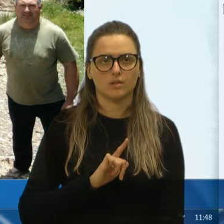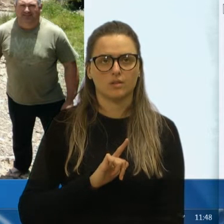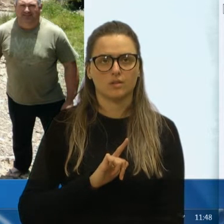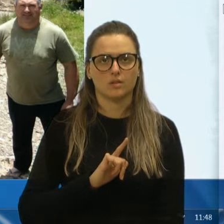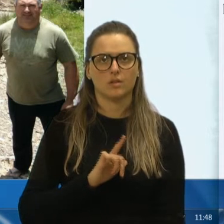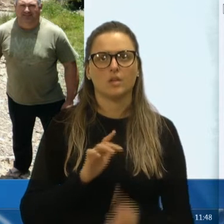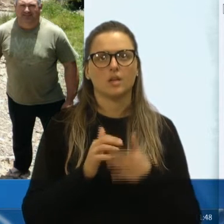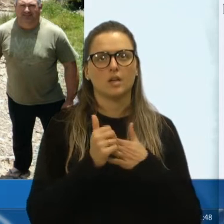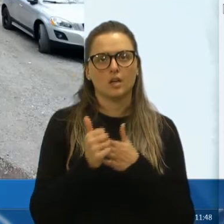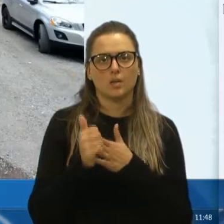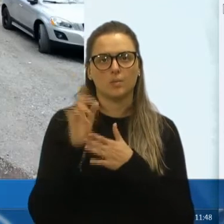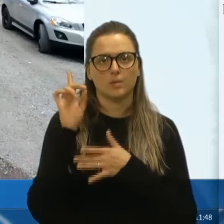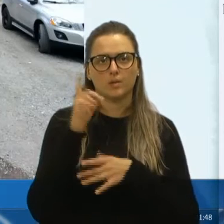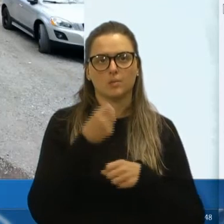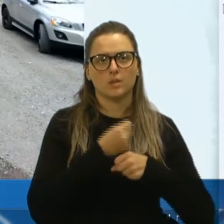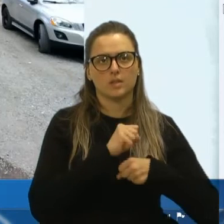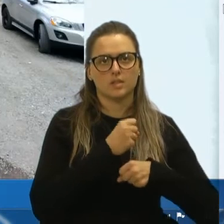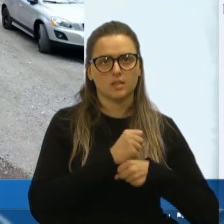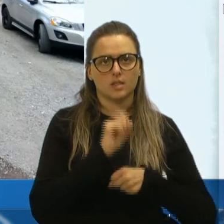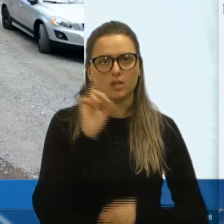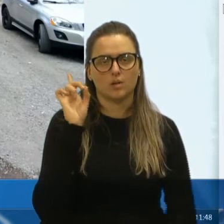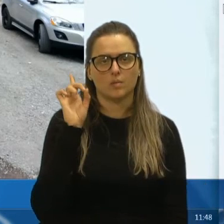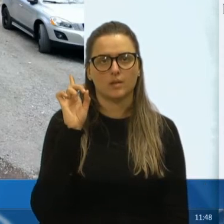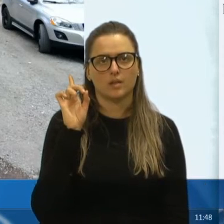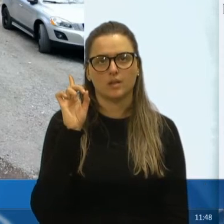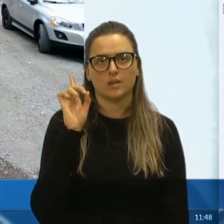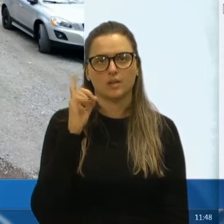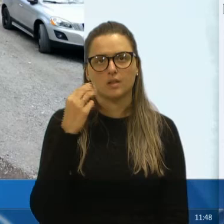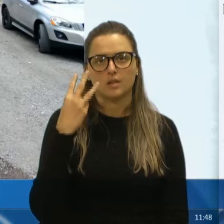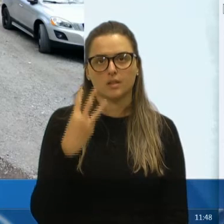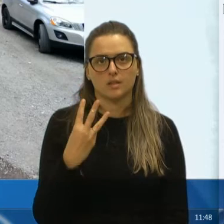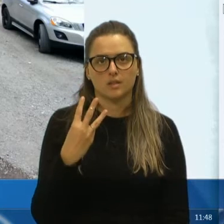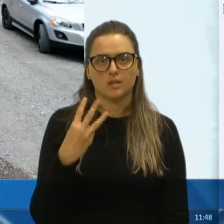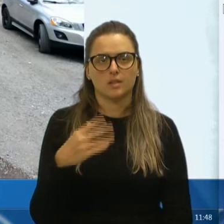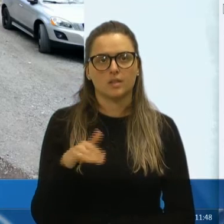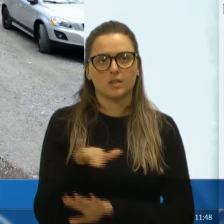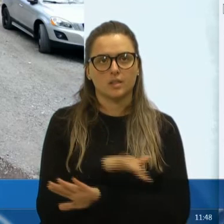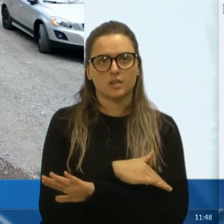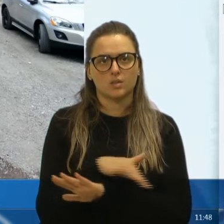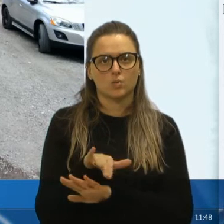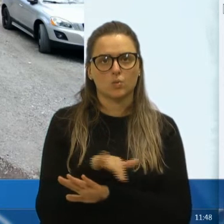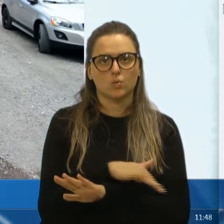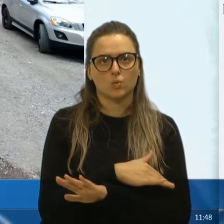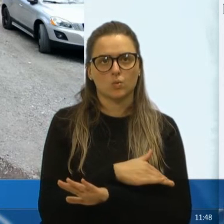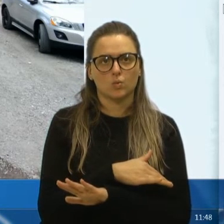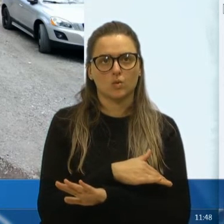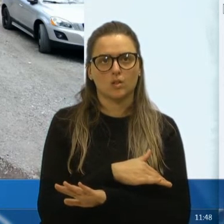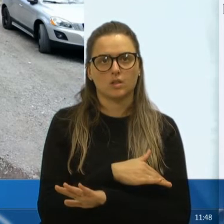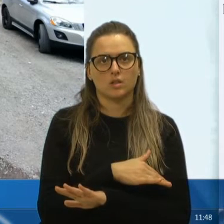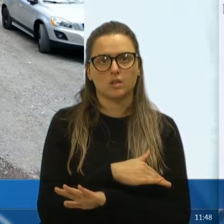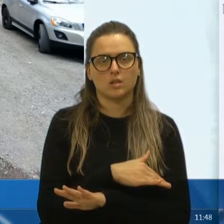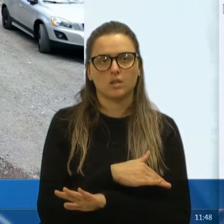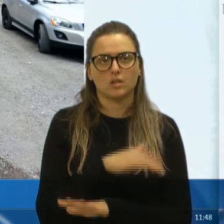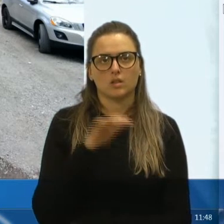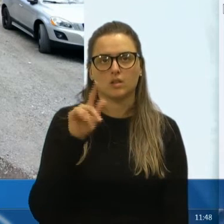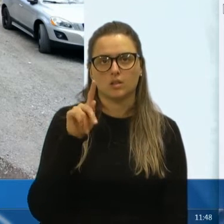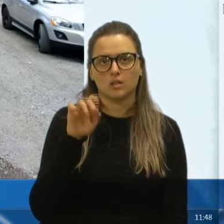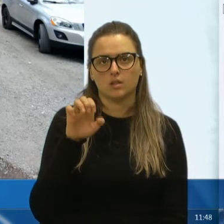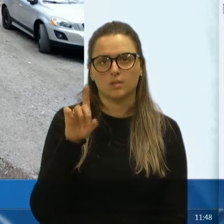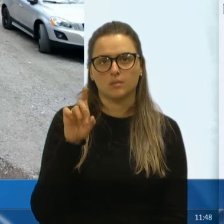acompanhando essa obra aqui, que são três ruas aí, estão aí até, inclusive, o Pedruca,